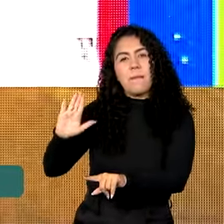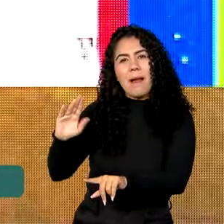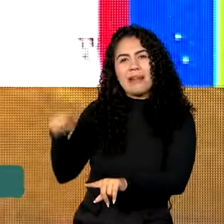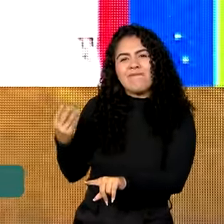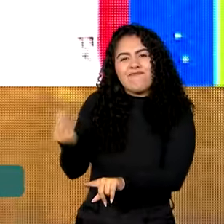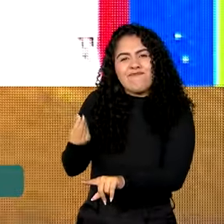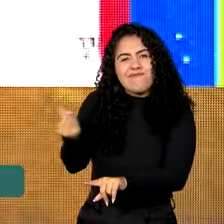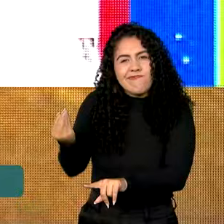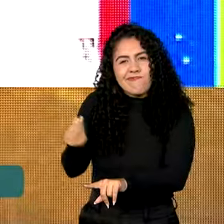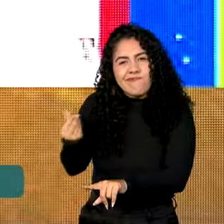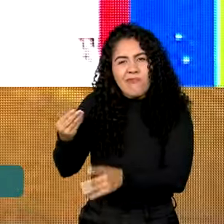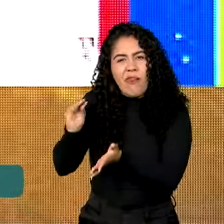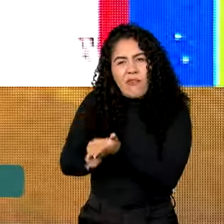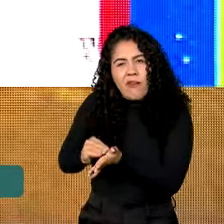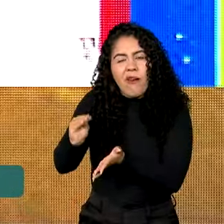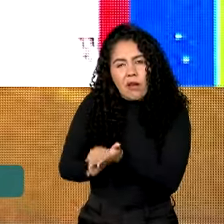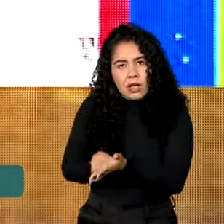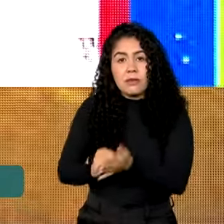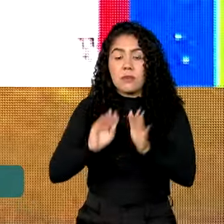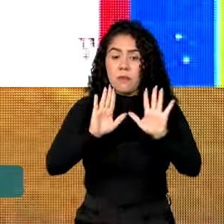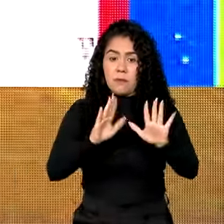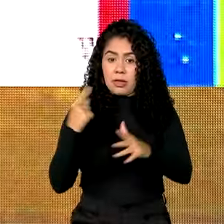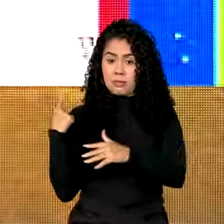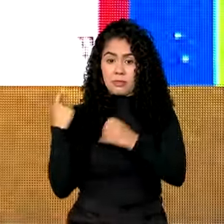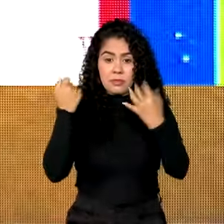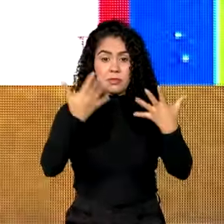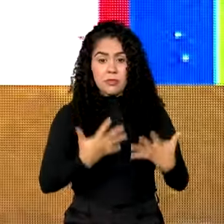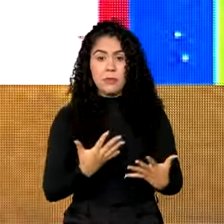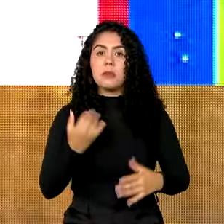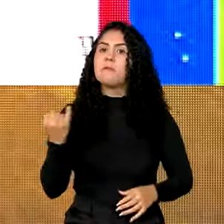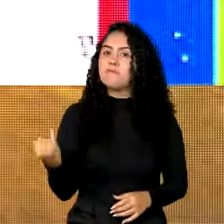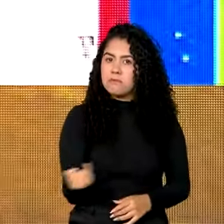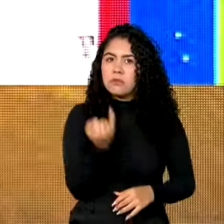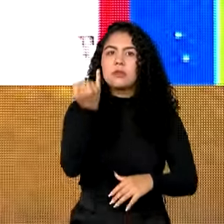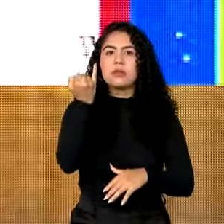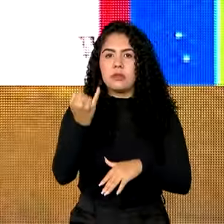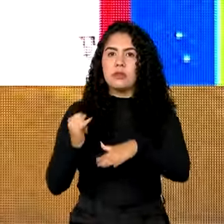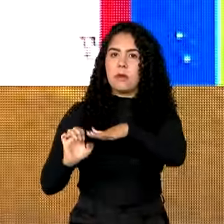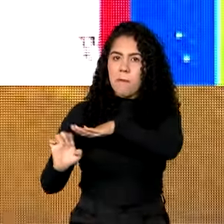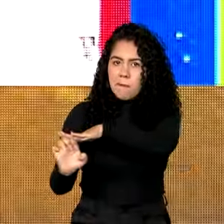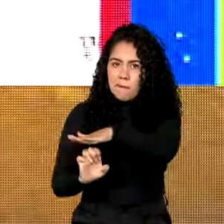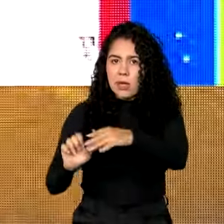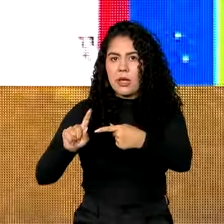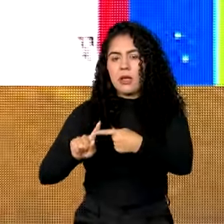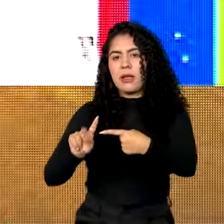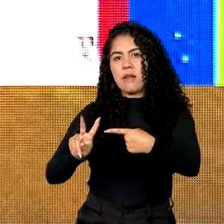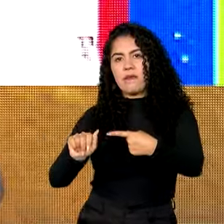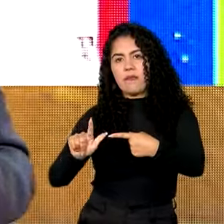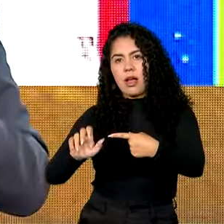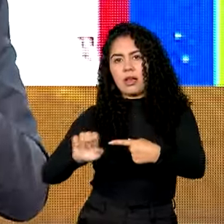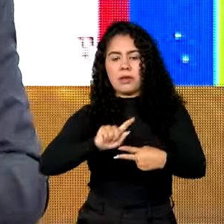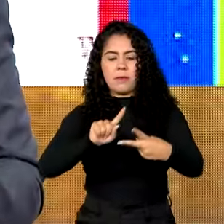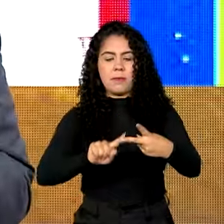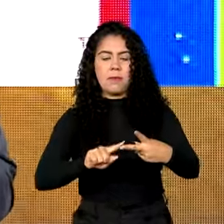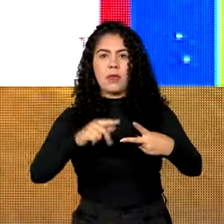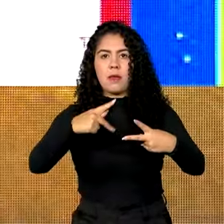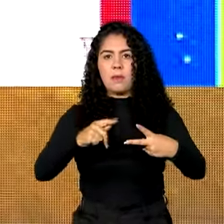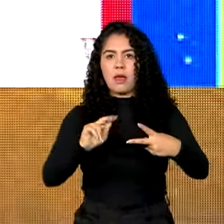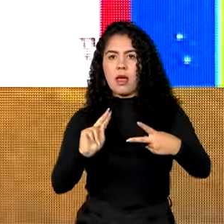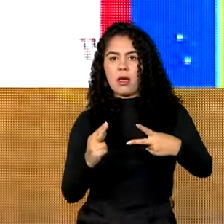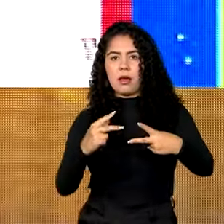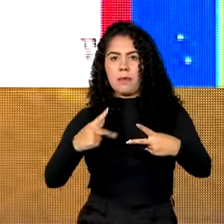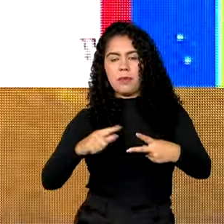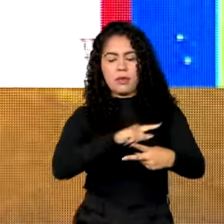insuficientes. É muito importante que as empresas, a Vale, a BHP e a Samarco, cumpram